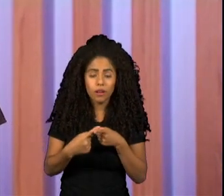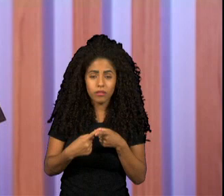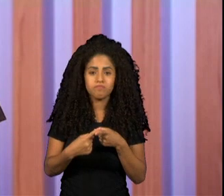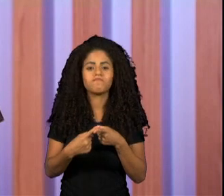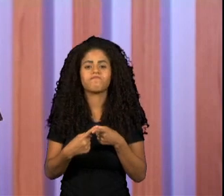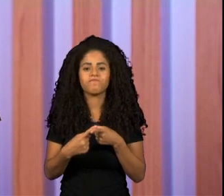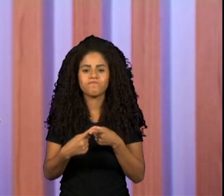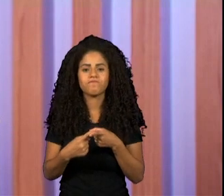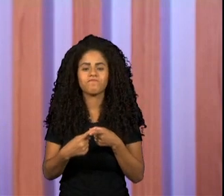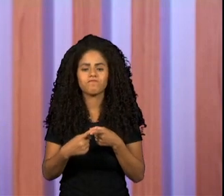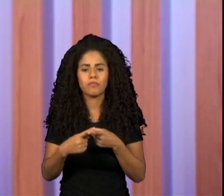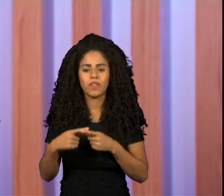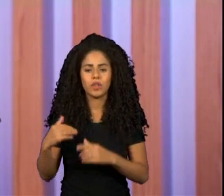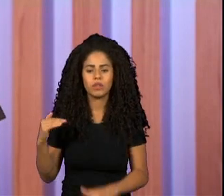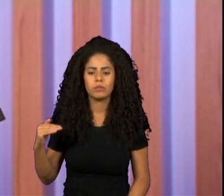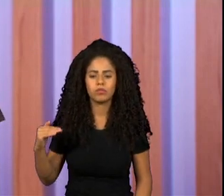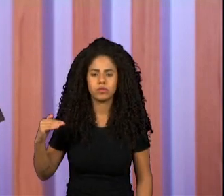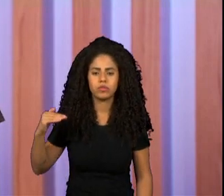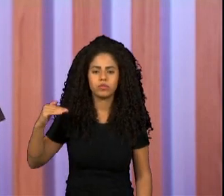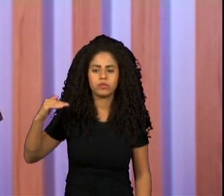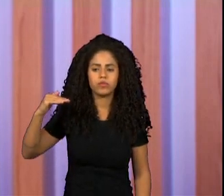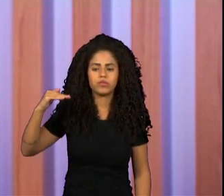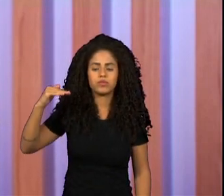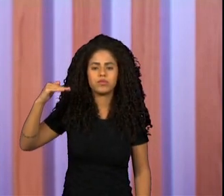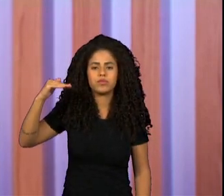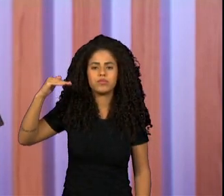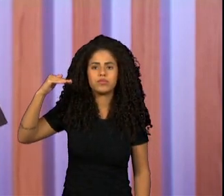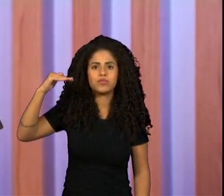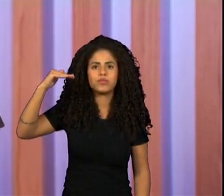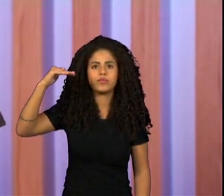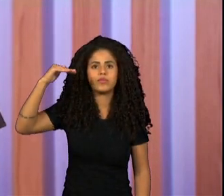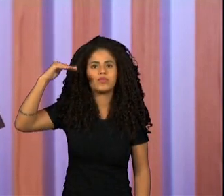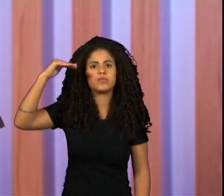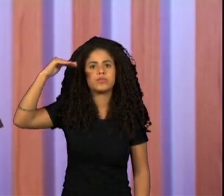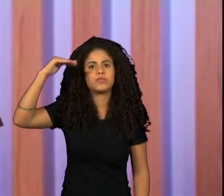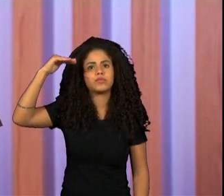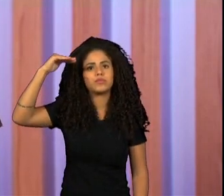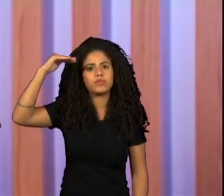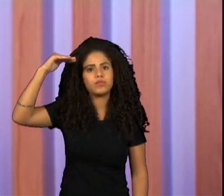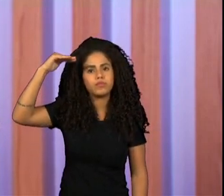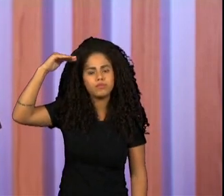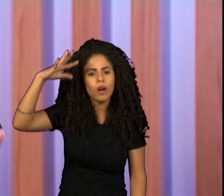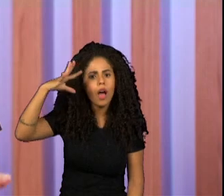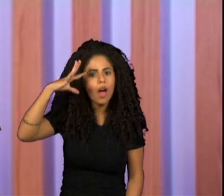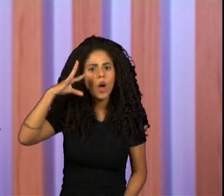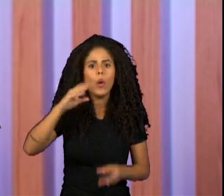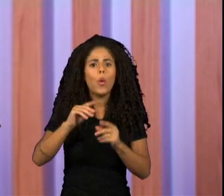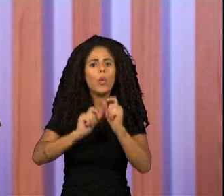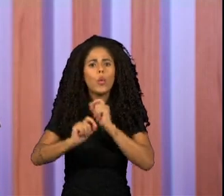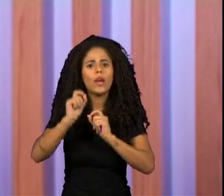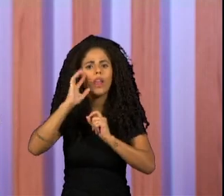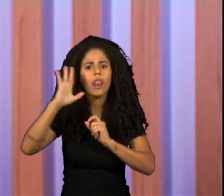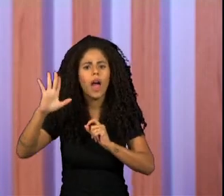cresceu com um dos grandes imaginários dentro da publicidade era aquela família Doriana, né? Que era uma